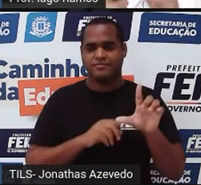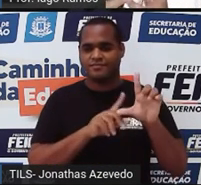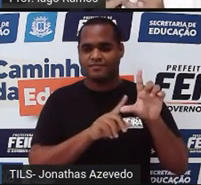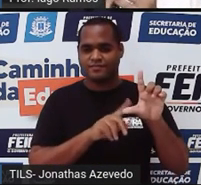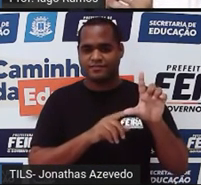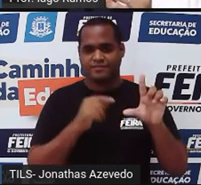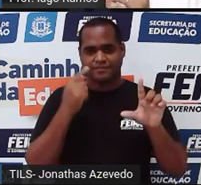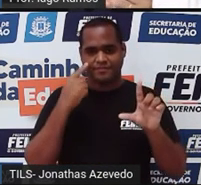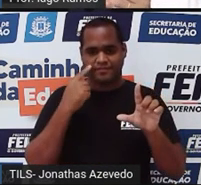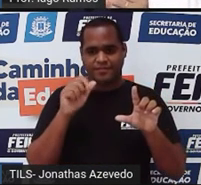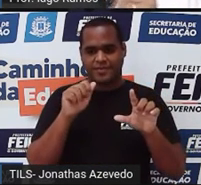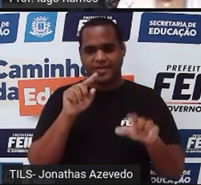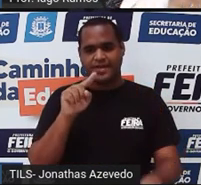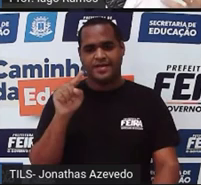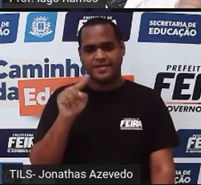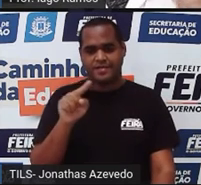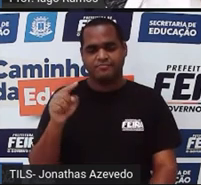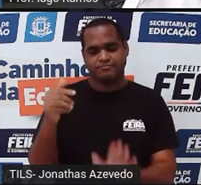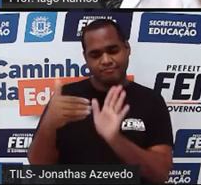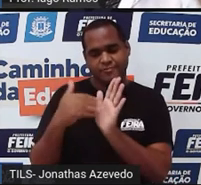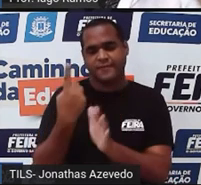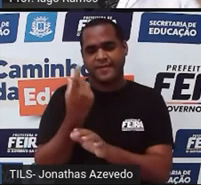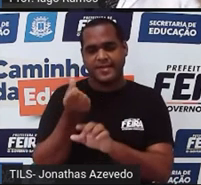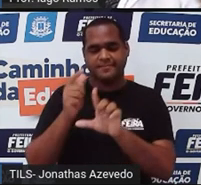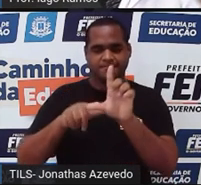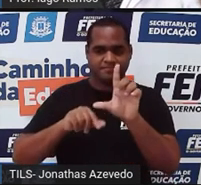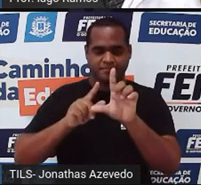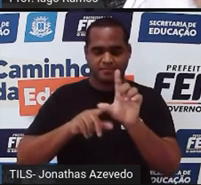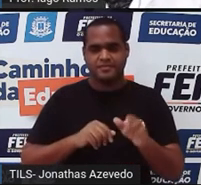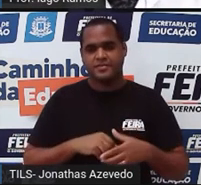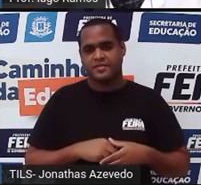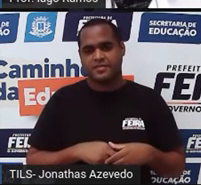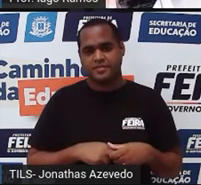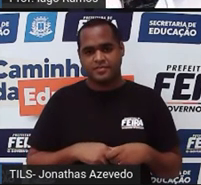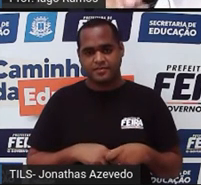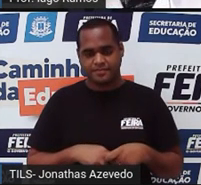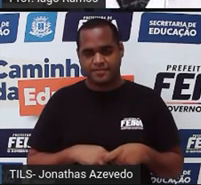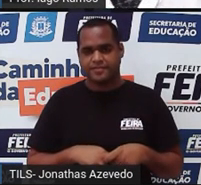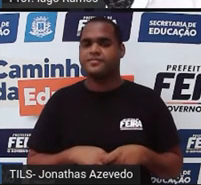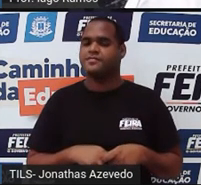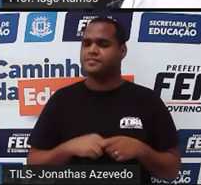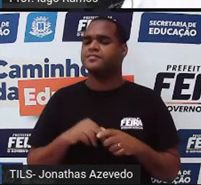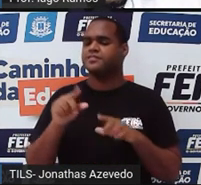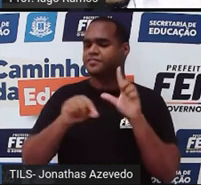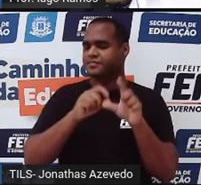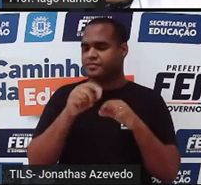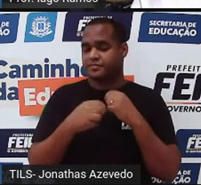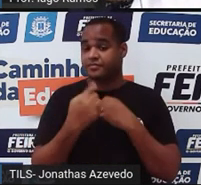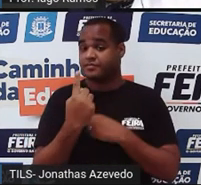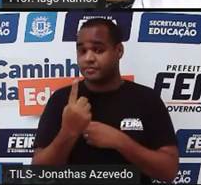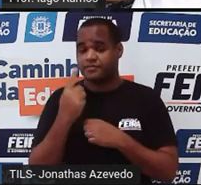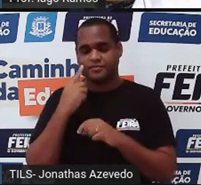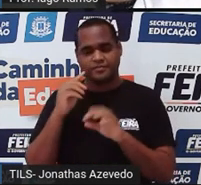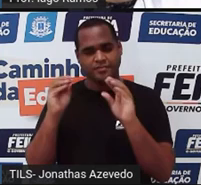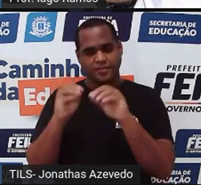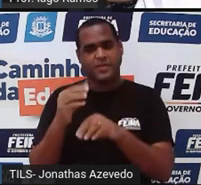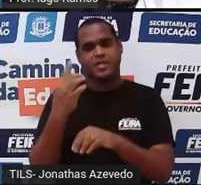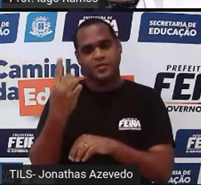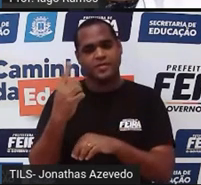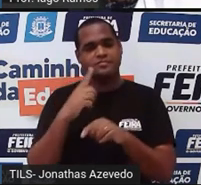de A até Z são 26 letras, que eu posso escolher uma e colocar ali na primeira posição.